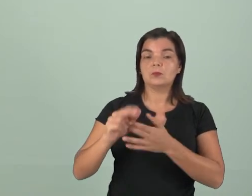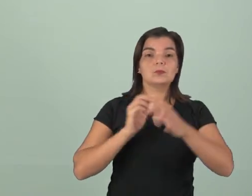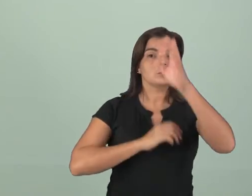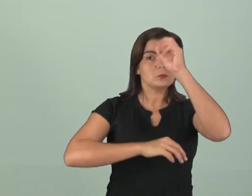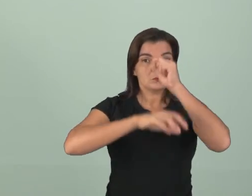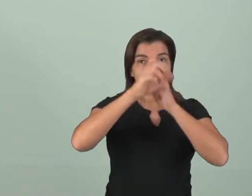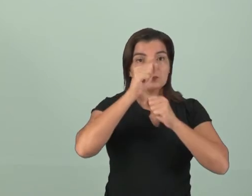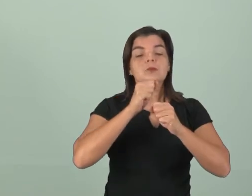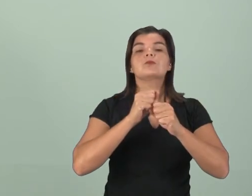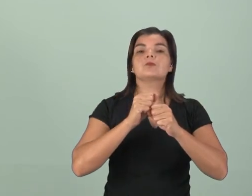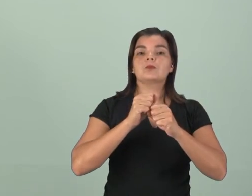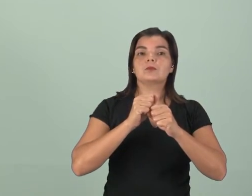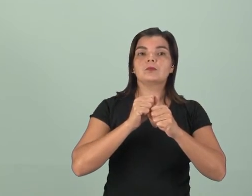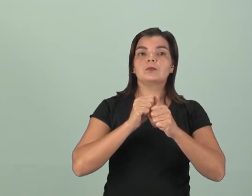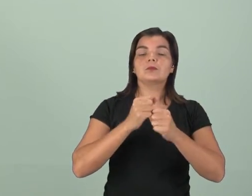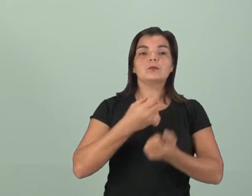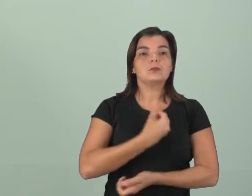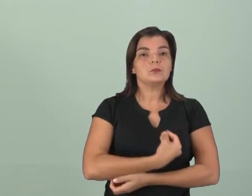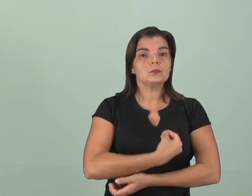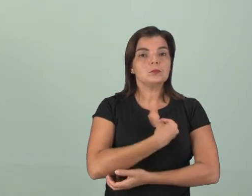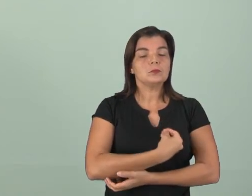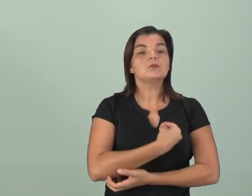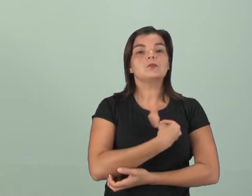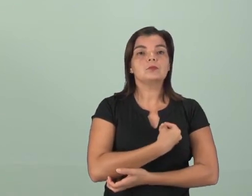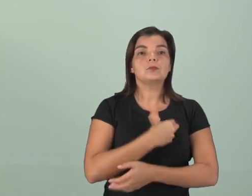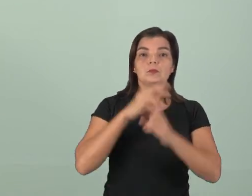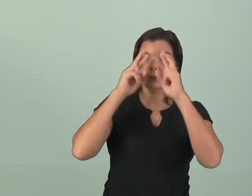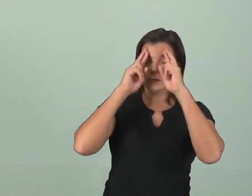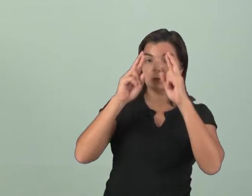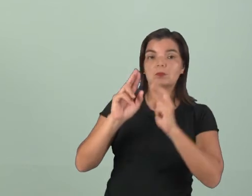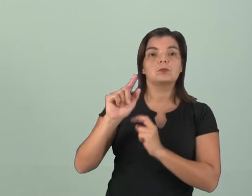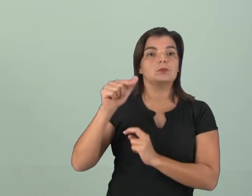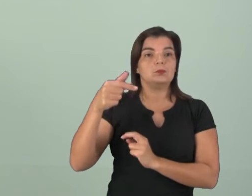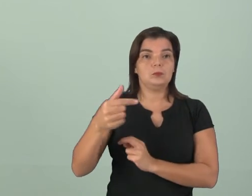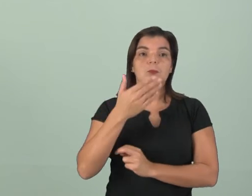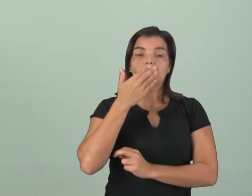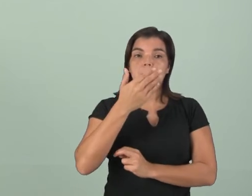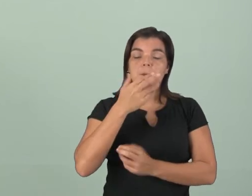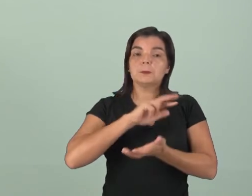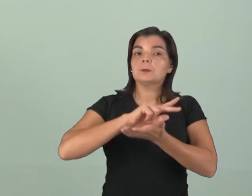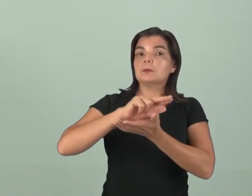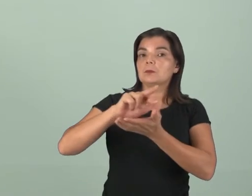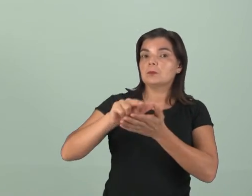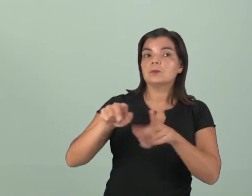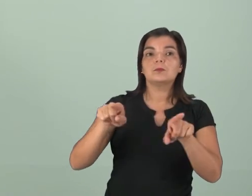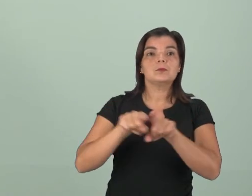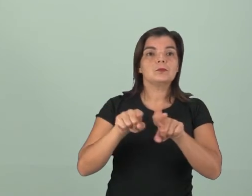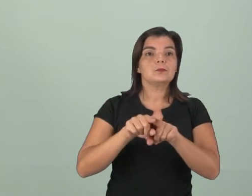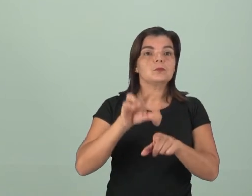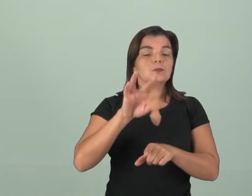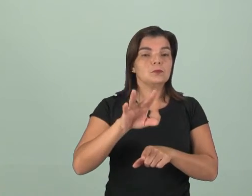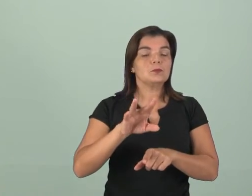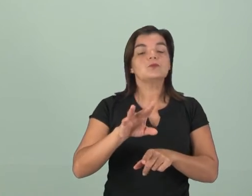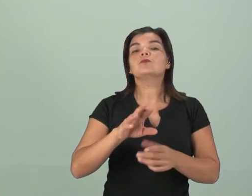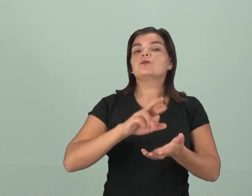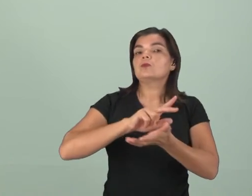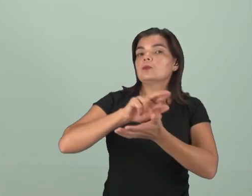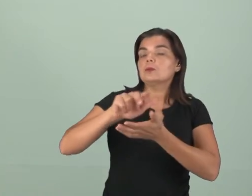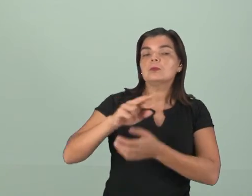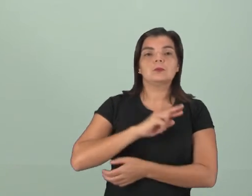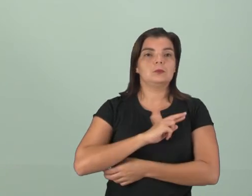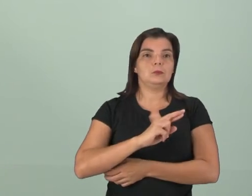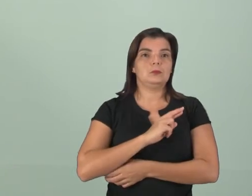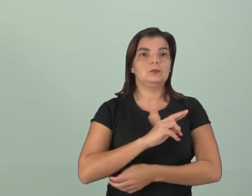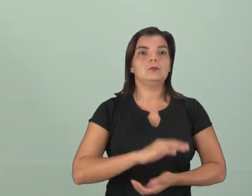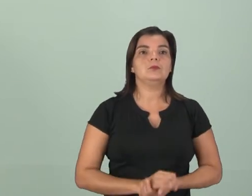aprendizado da convivência e do respeito a outros tipos de diversidade que não sejam só a diversidade religiosa.